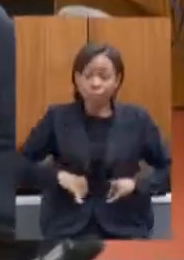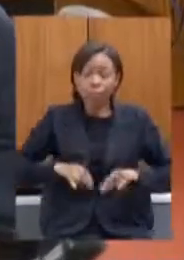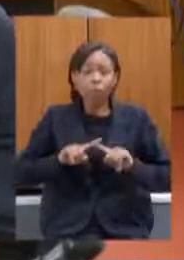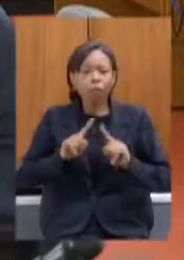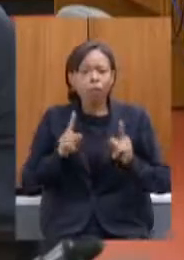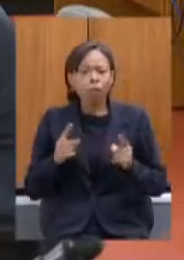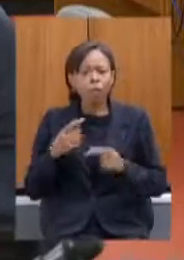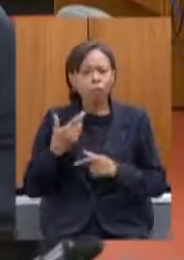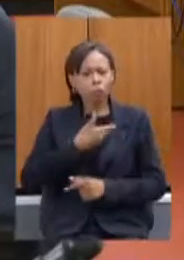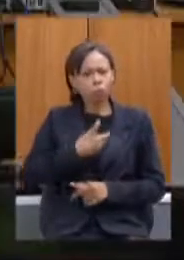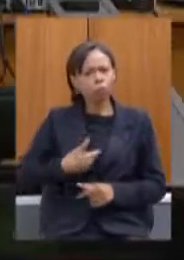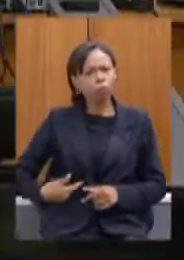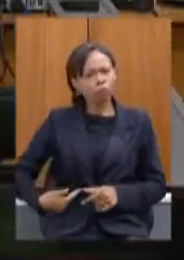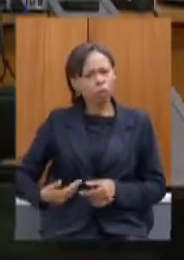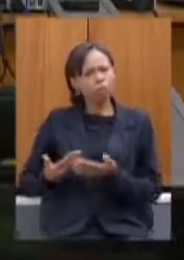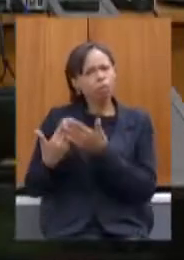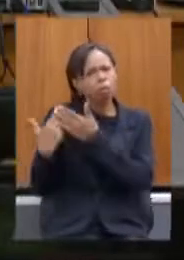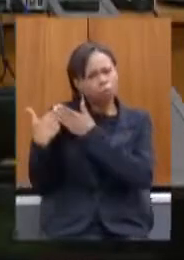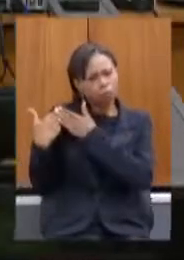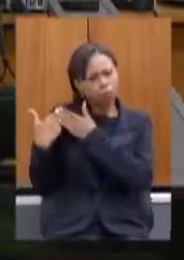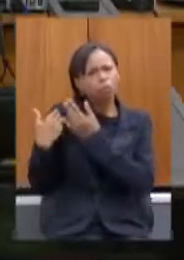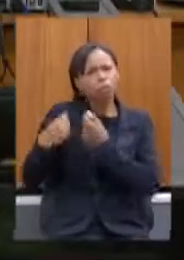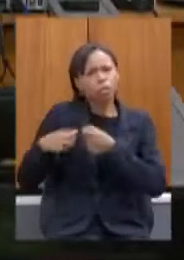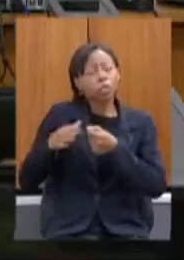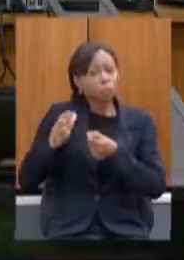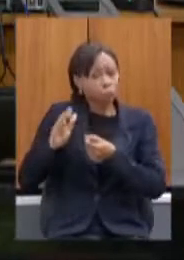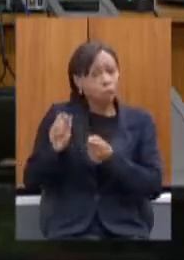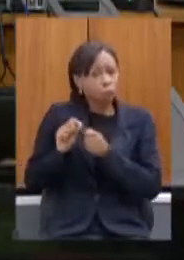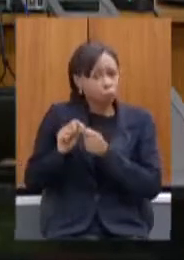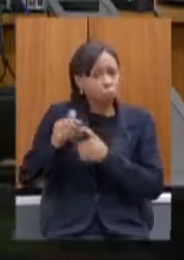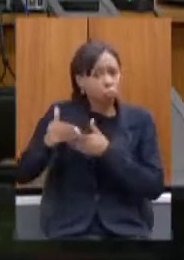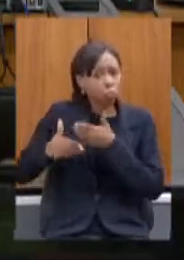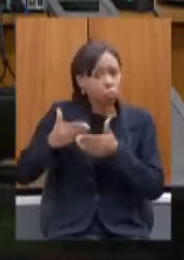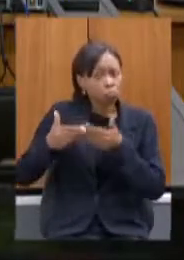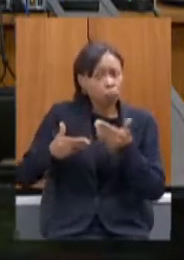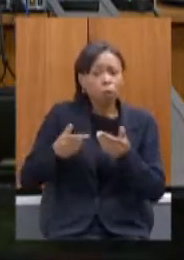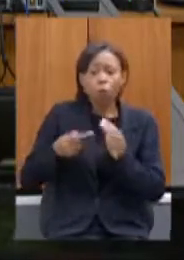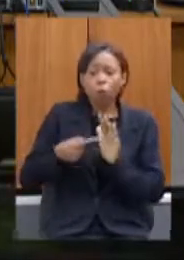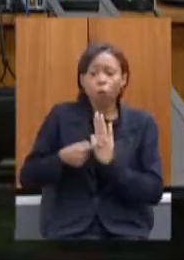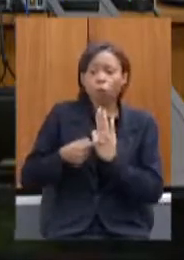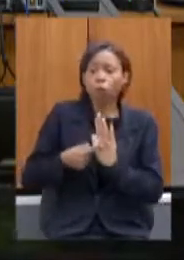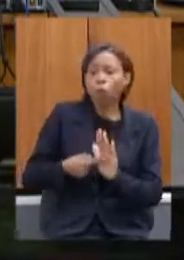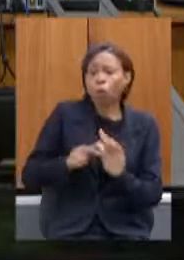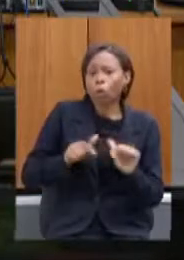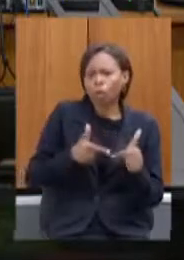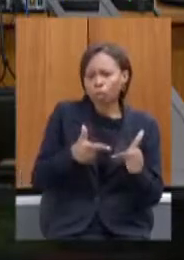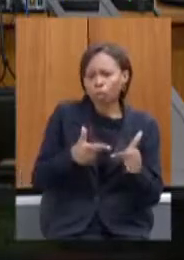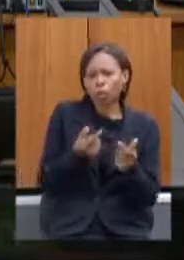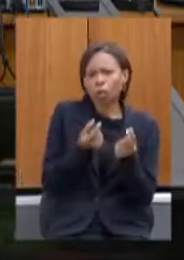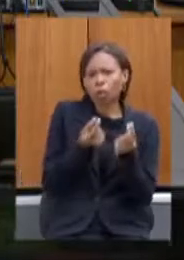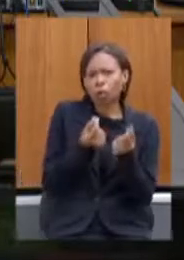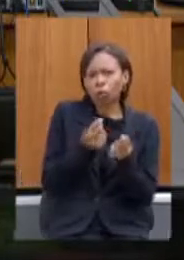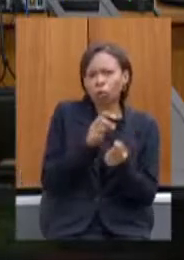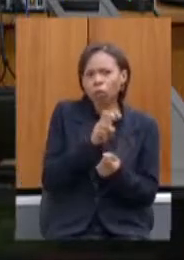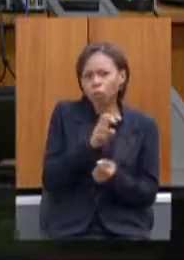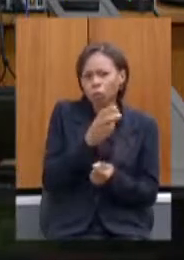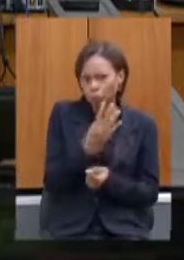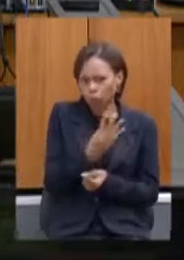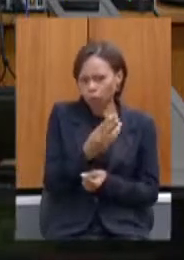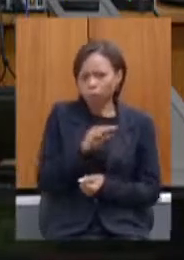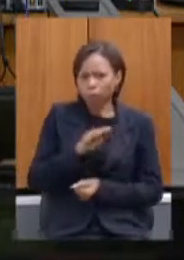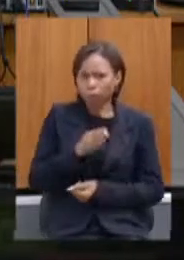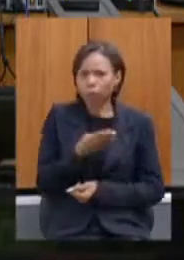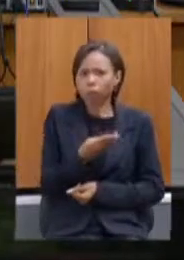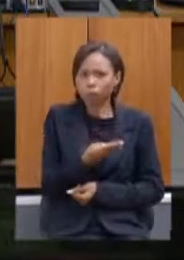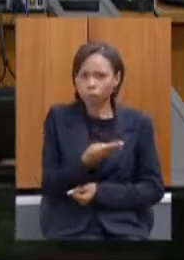sua parte e vem cumprindo apresentou uma ação no valor de 54 bilhões se